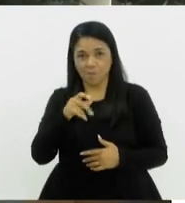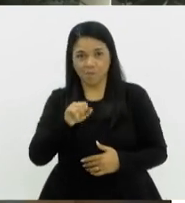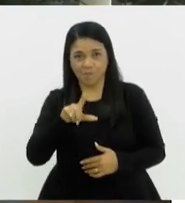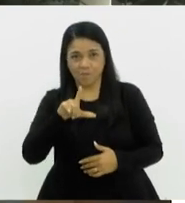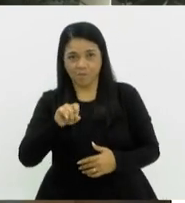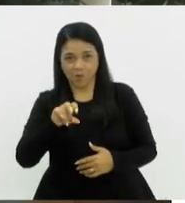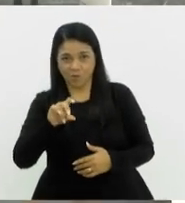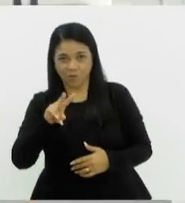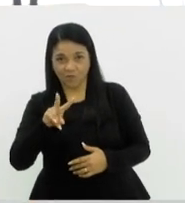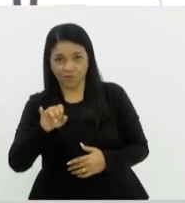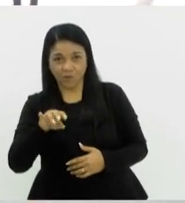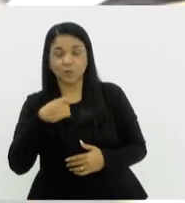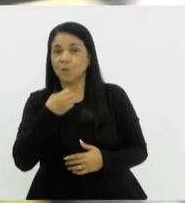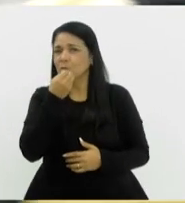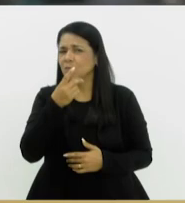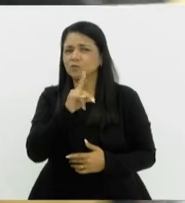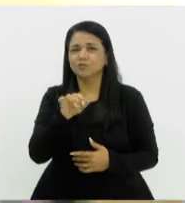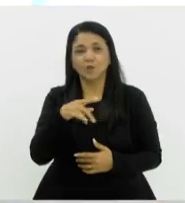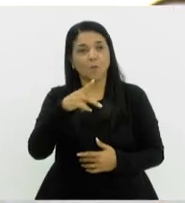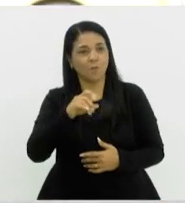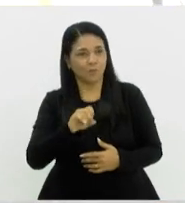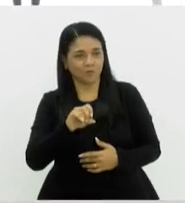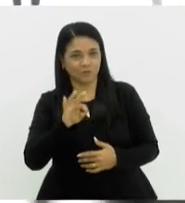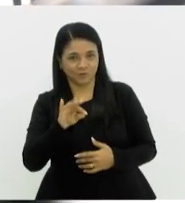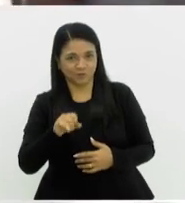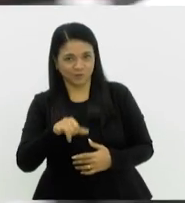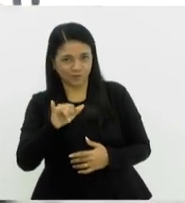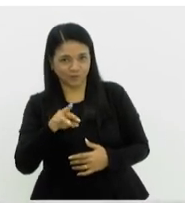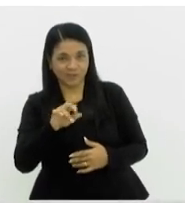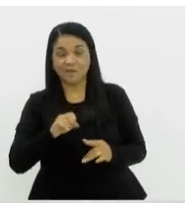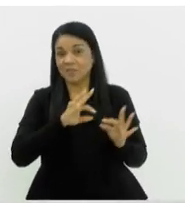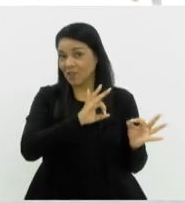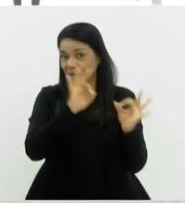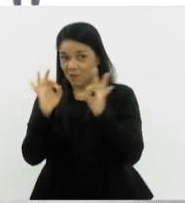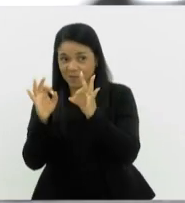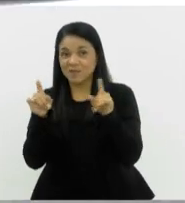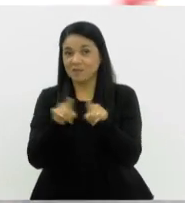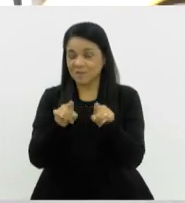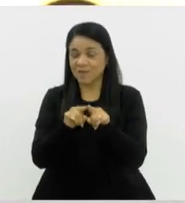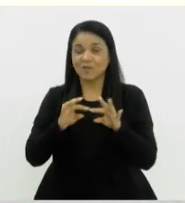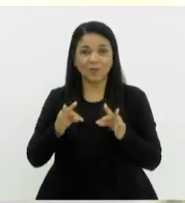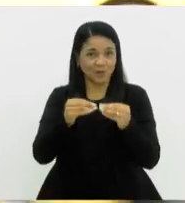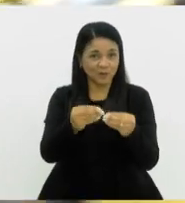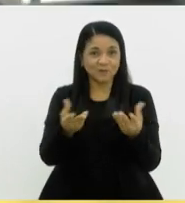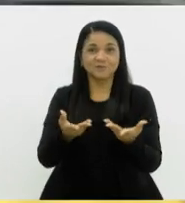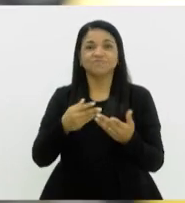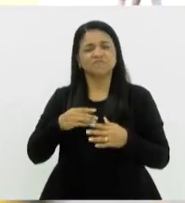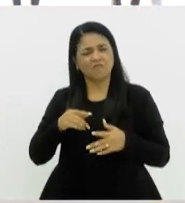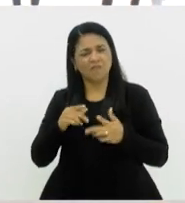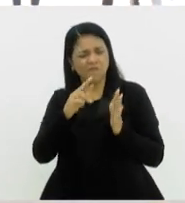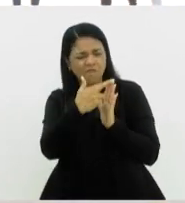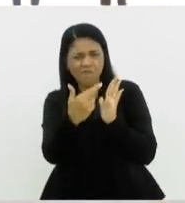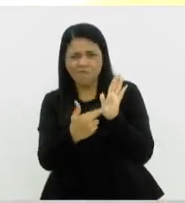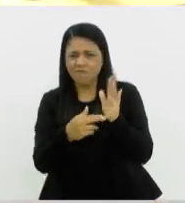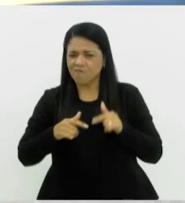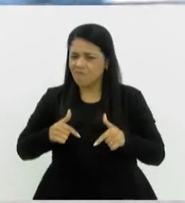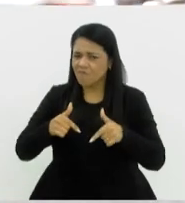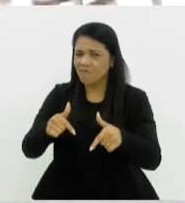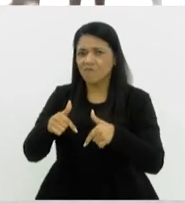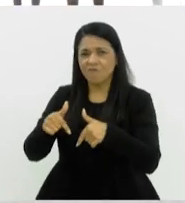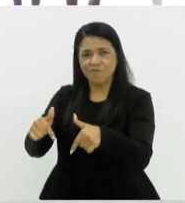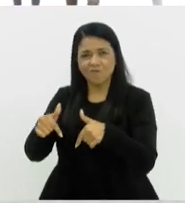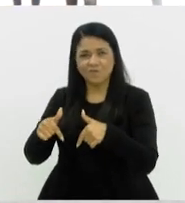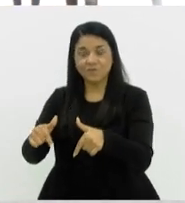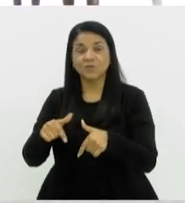Bom dia, Potira. Bom dia a todos que acompanham a TV Alerj. São diversas iniciativas que fizeram com que a 99 e outras